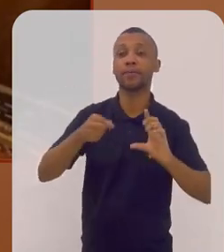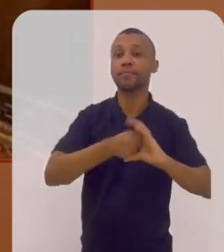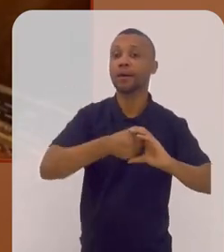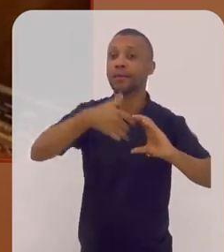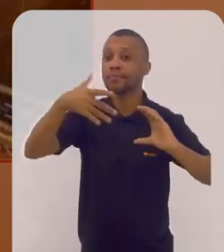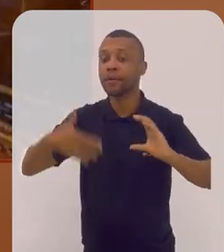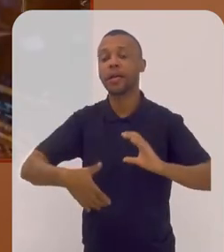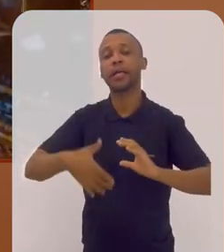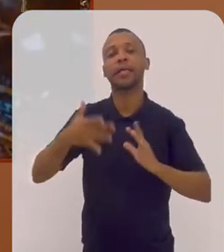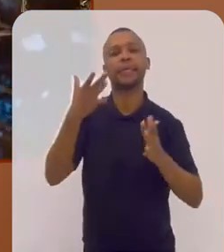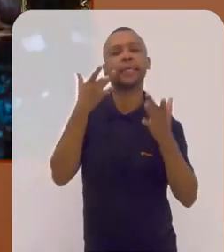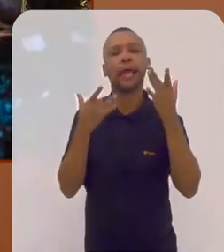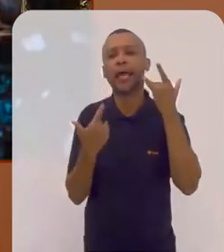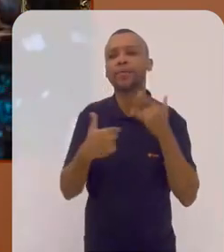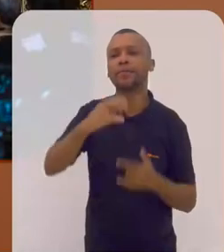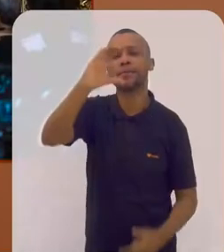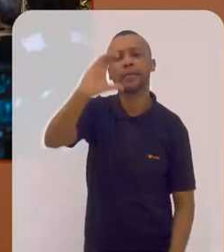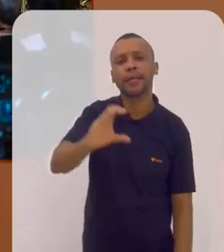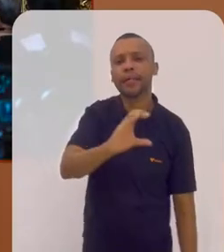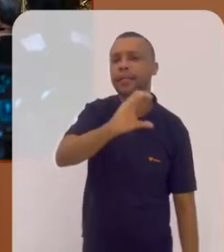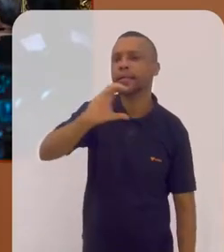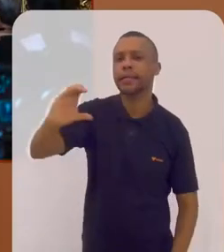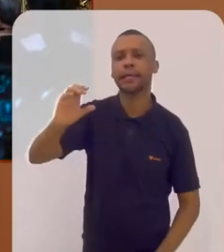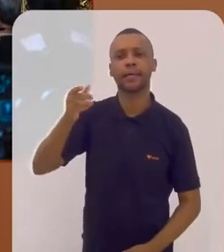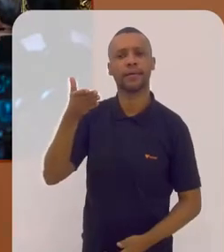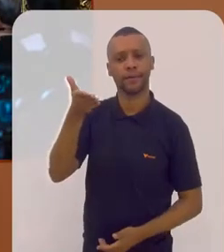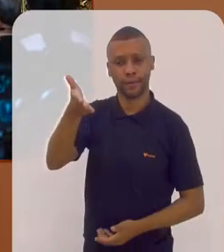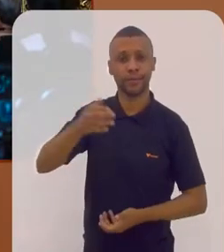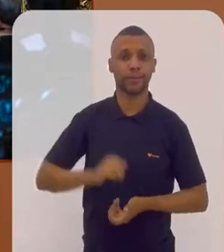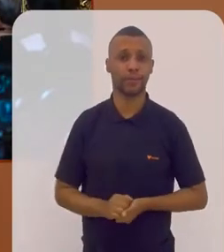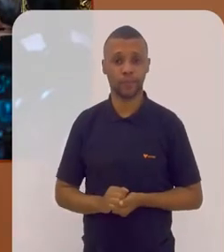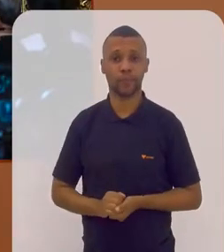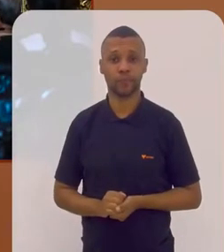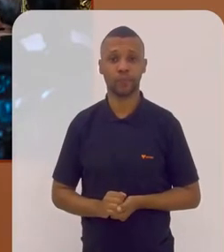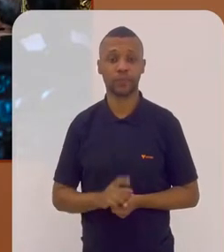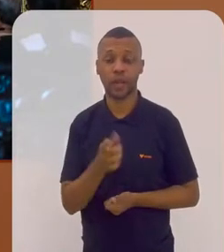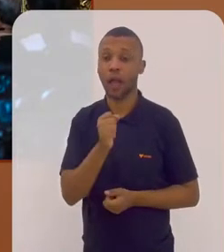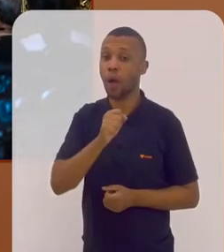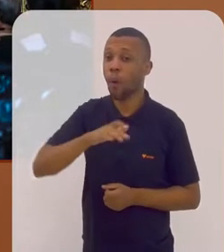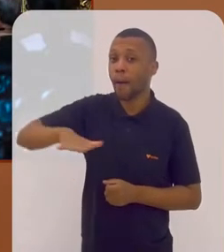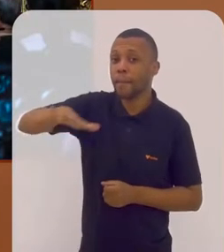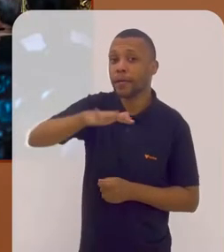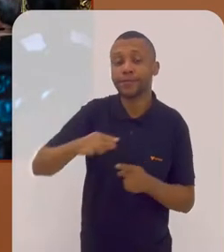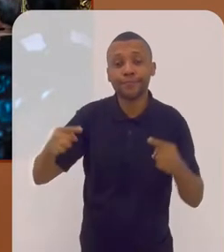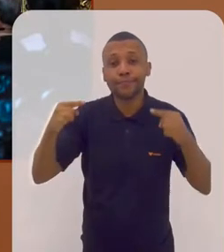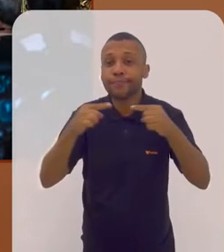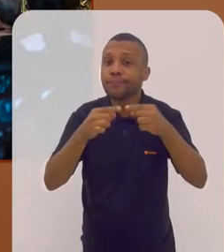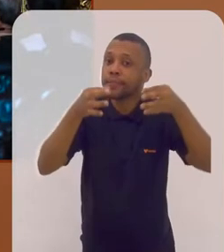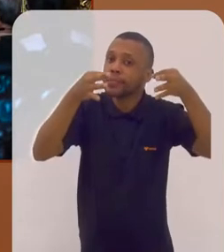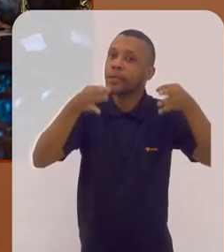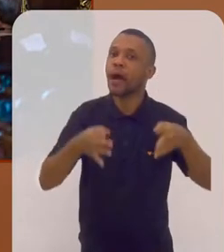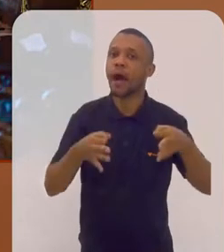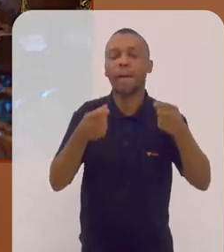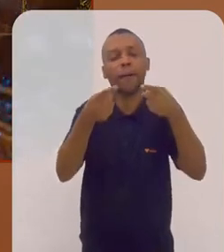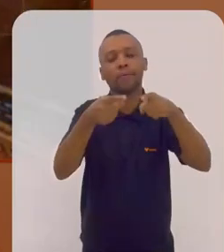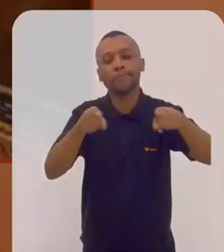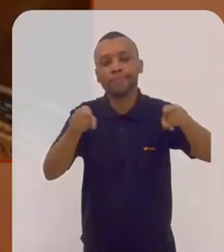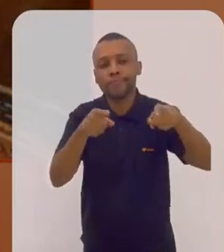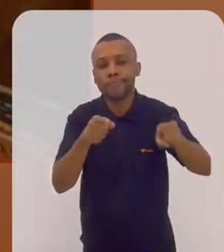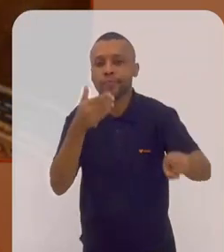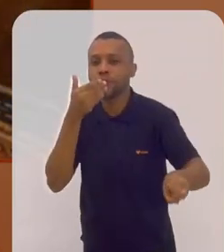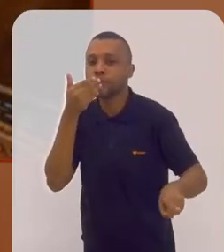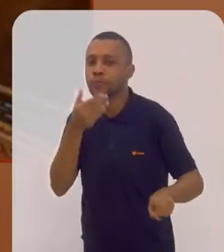aspecto cênico da igreja, não é? a igreja é um ambiente ideal para certo tipo de